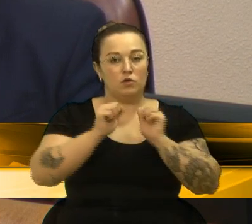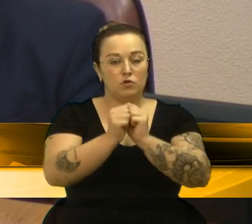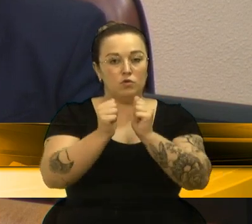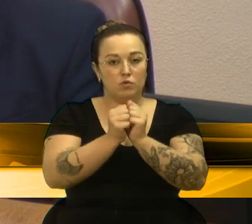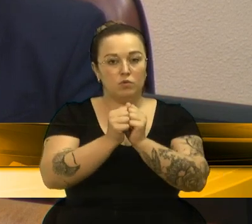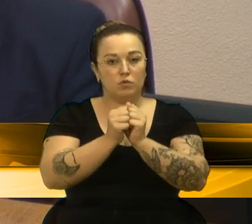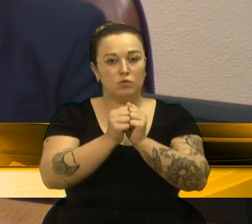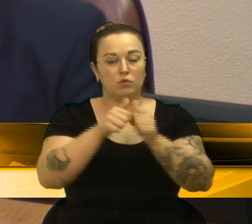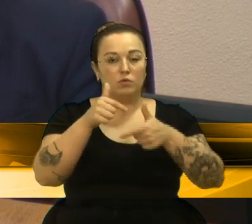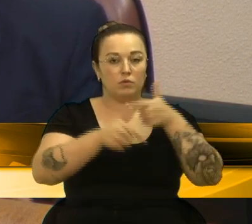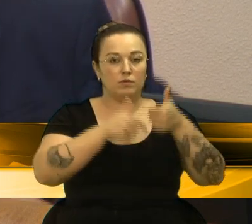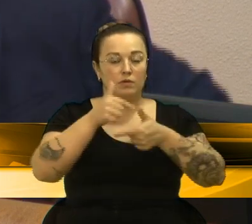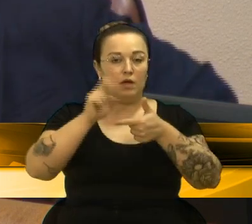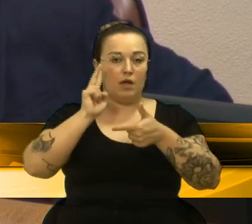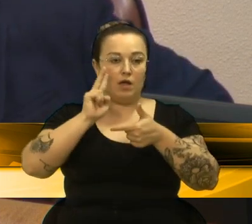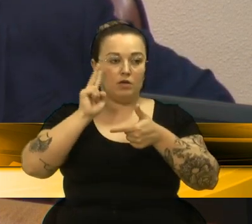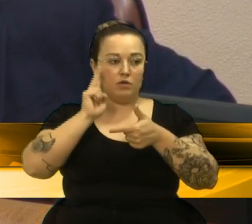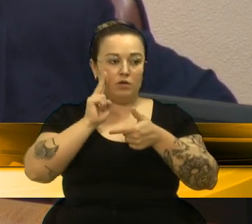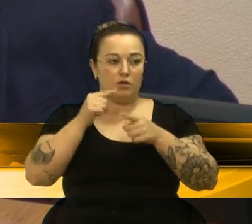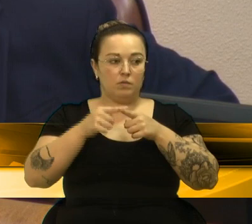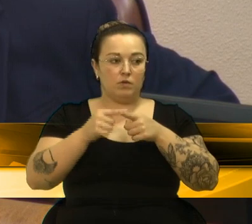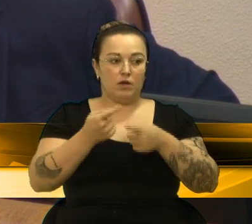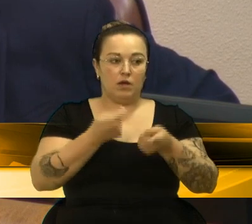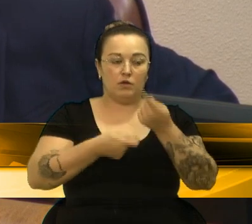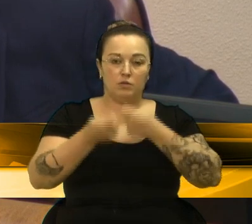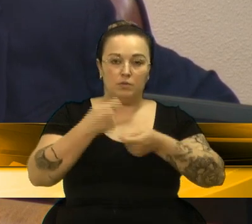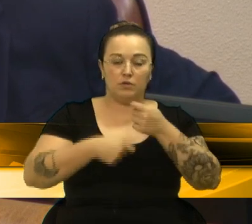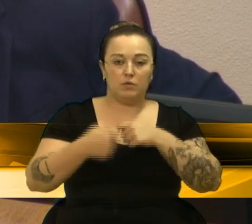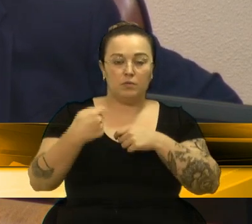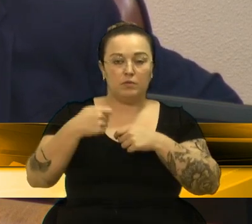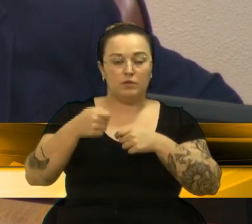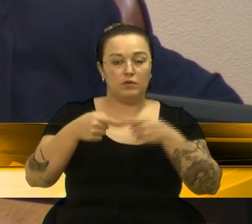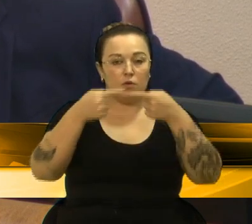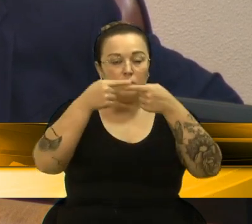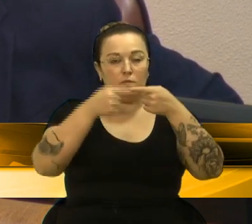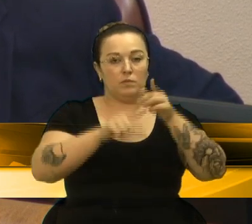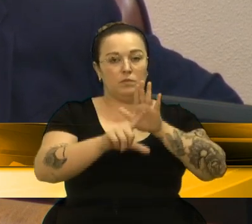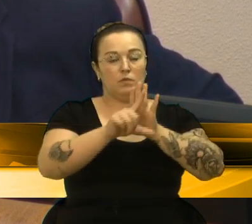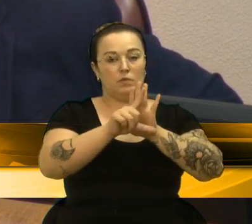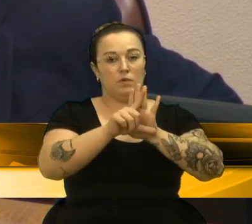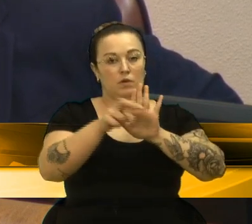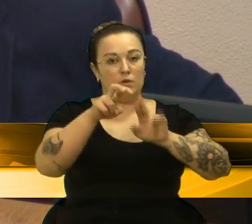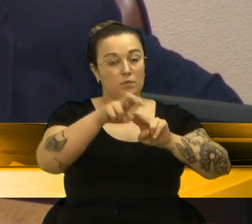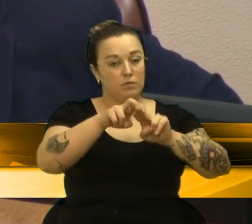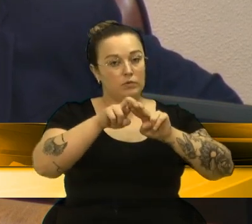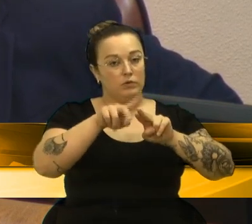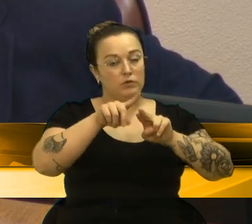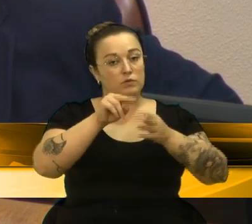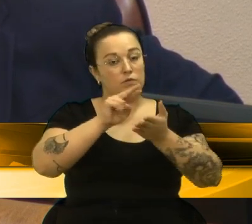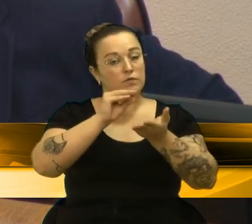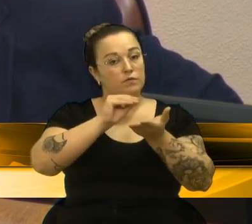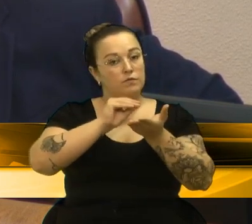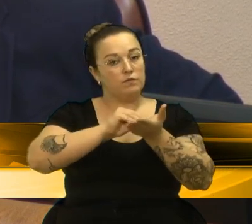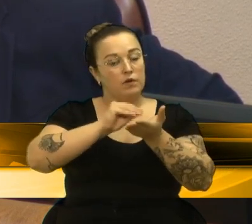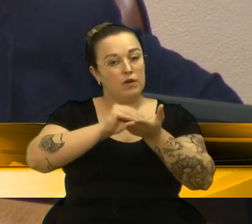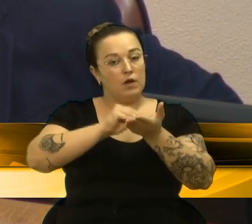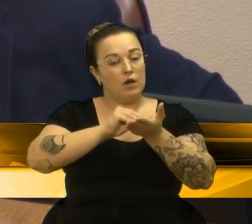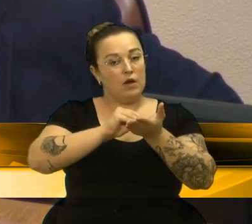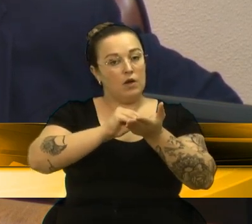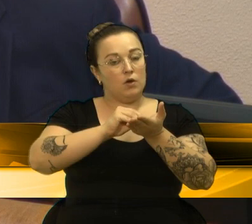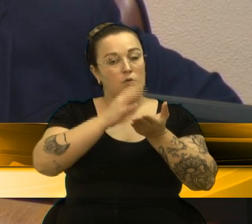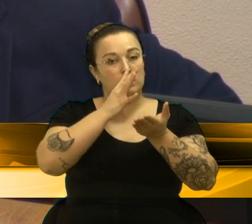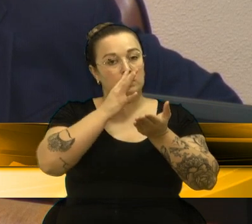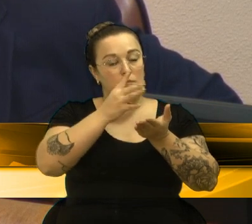denunciante contraditoriamente, a administração se pauta tão somente pela legalidade. Dessa forma, diante da ausência do devido enquadramento legal da denúncia,